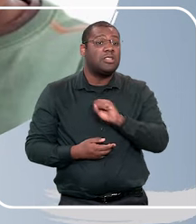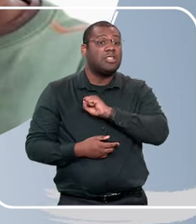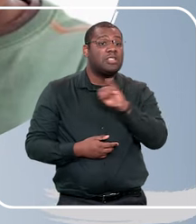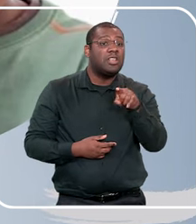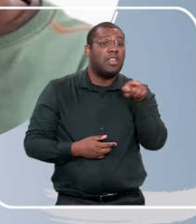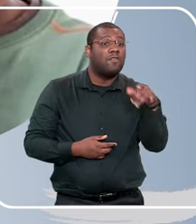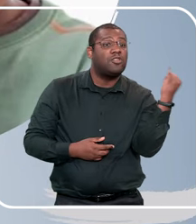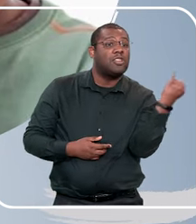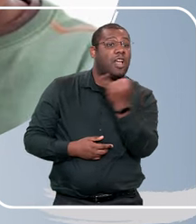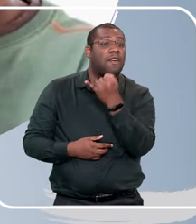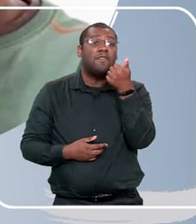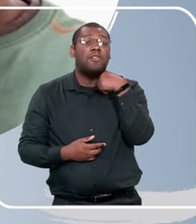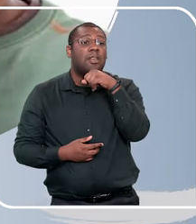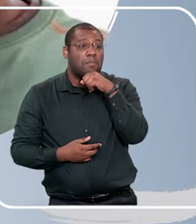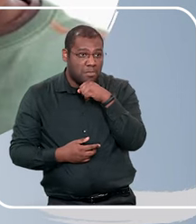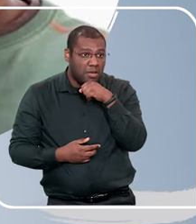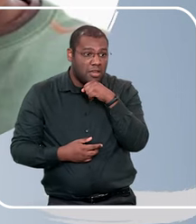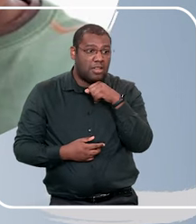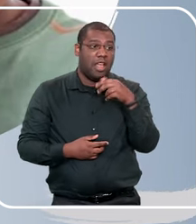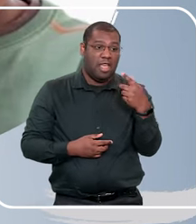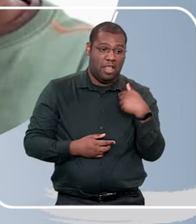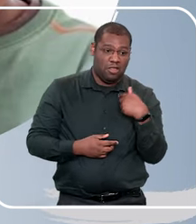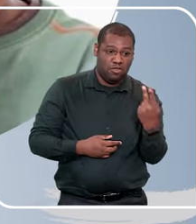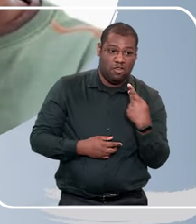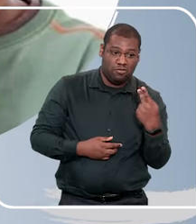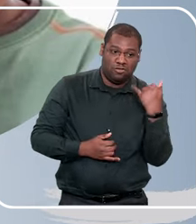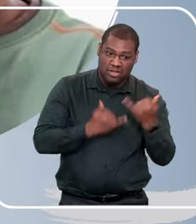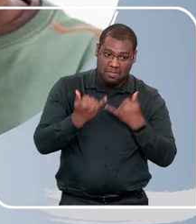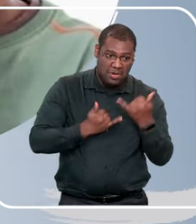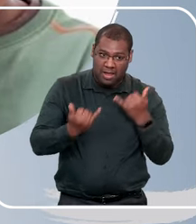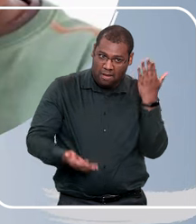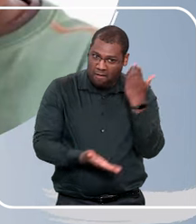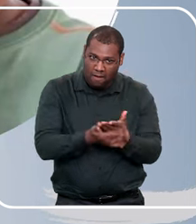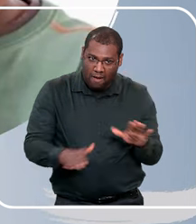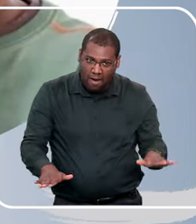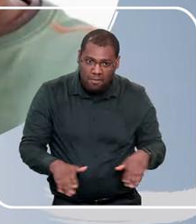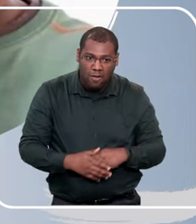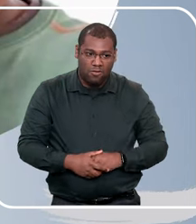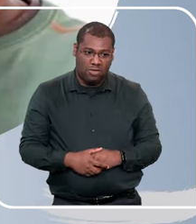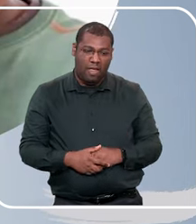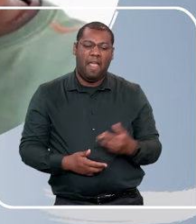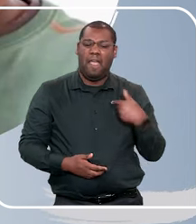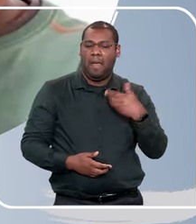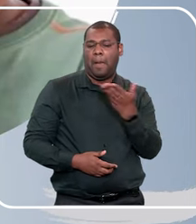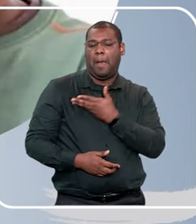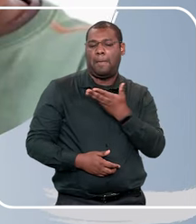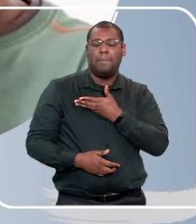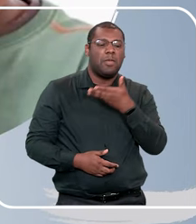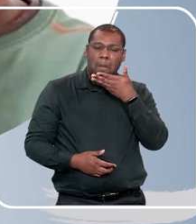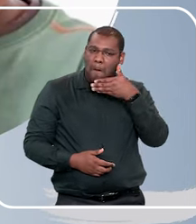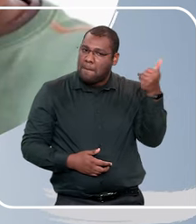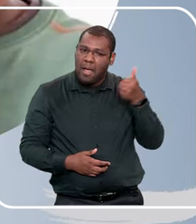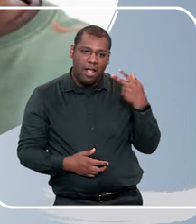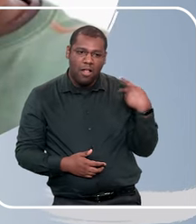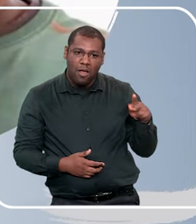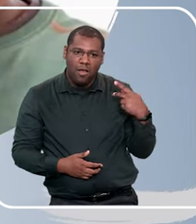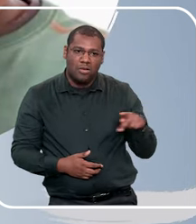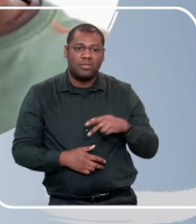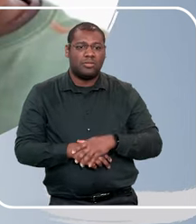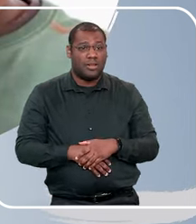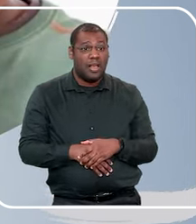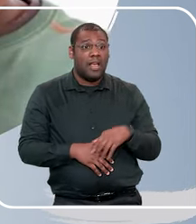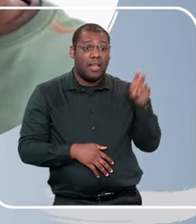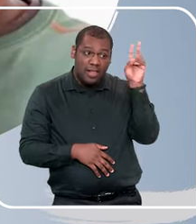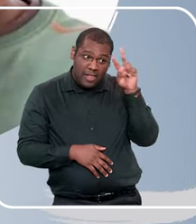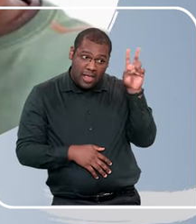do vínculo, se você contar pra sua mãe, ela não vai deixar a gente brincar mais, e eu sou seu melhor amigo, olha, eu sou seu melhor amigo, você